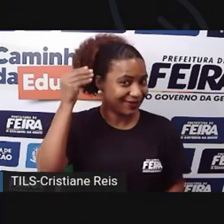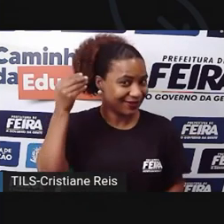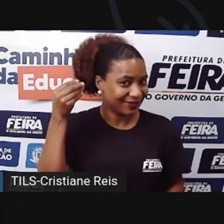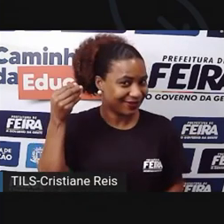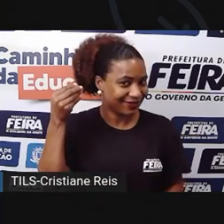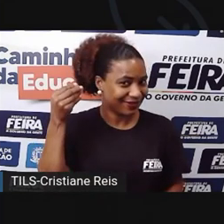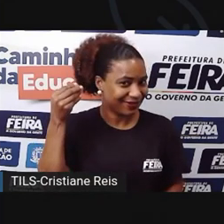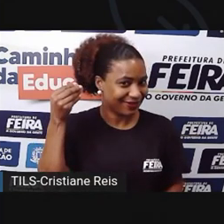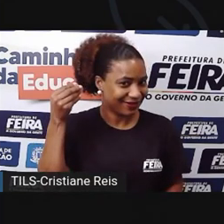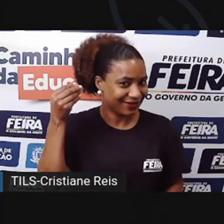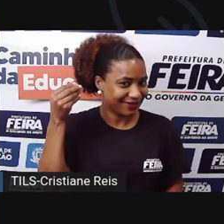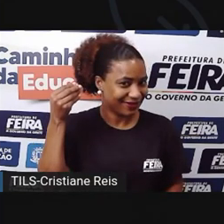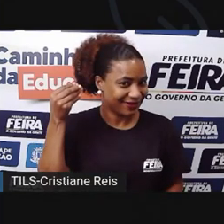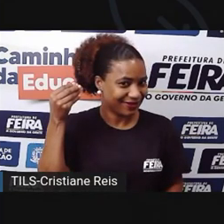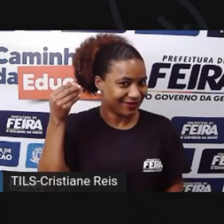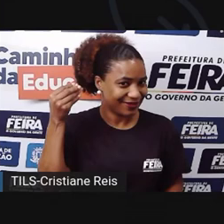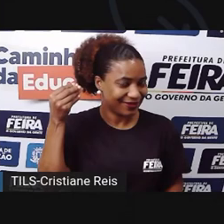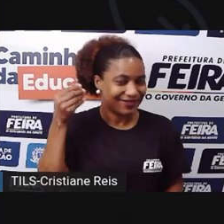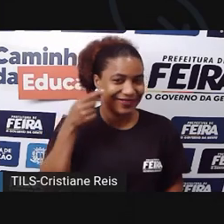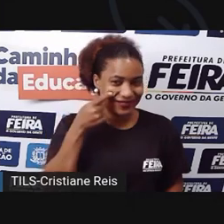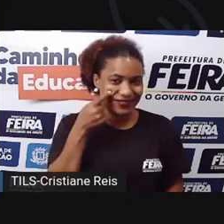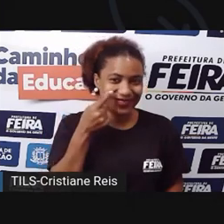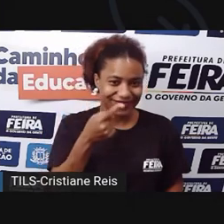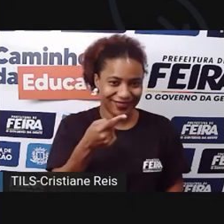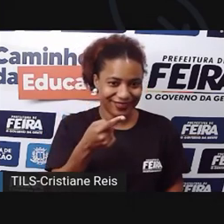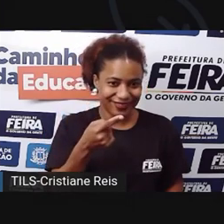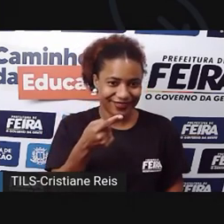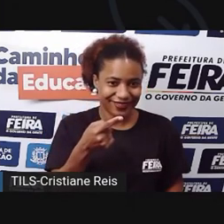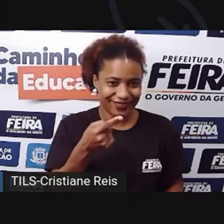Dá uma dobradinha no gorro.